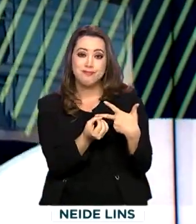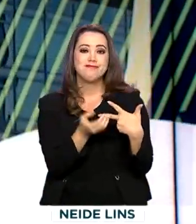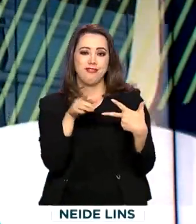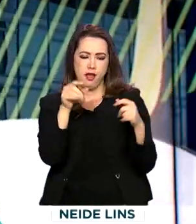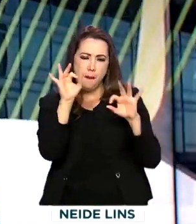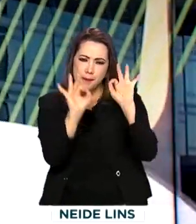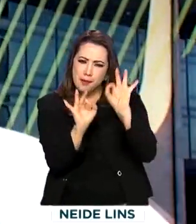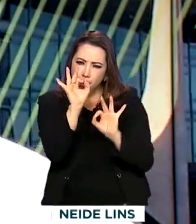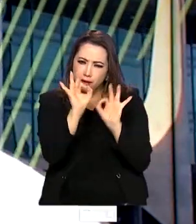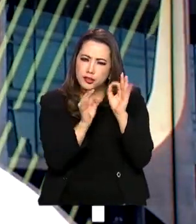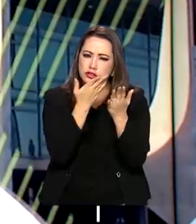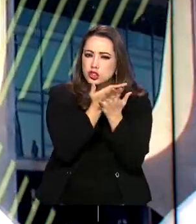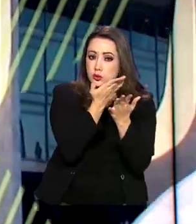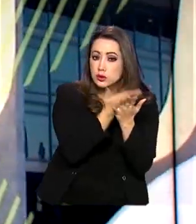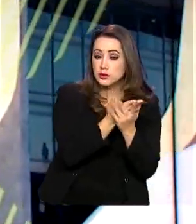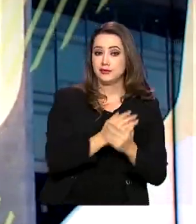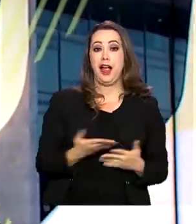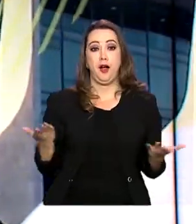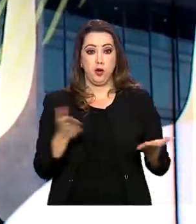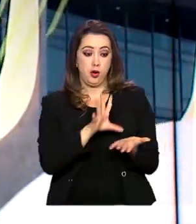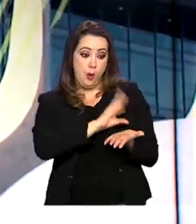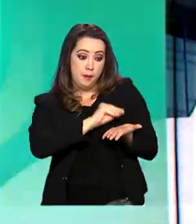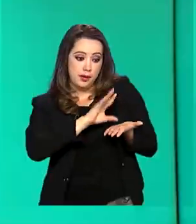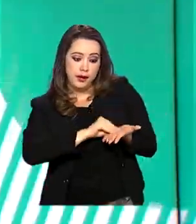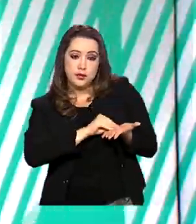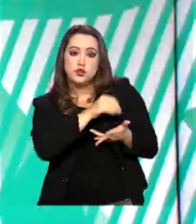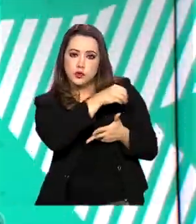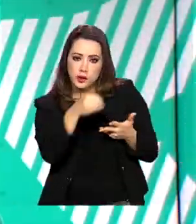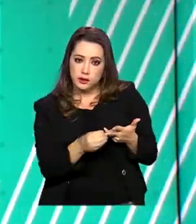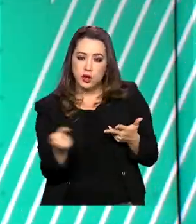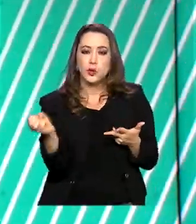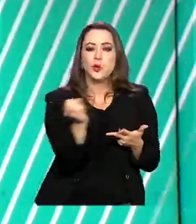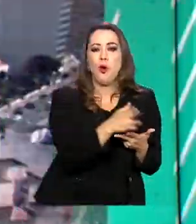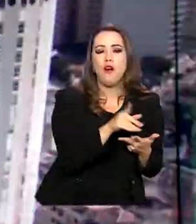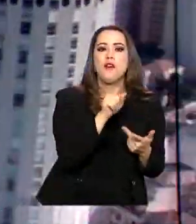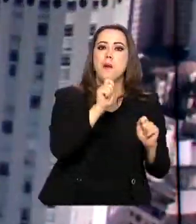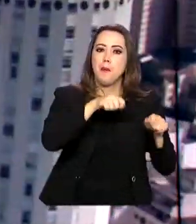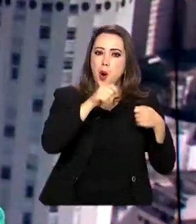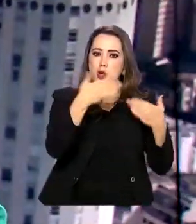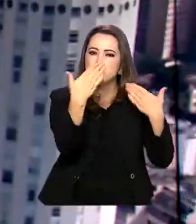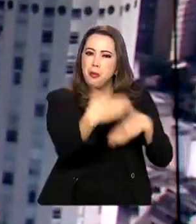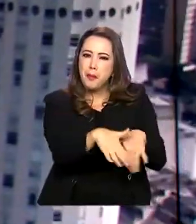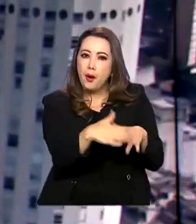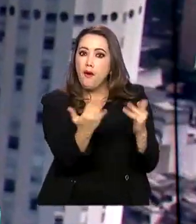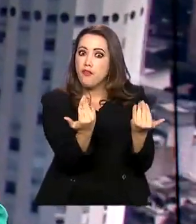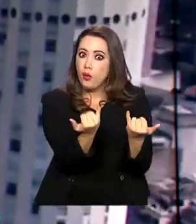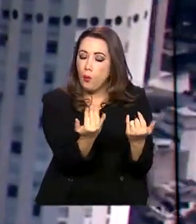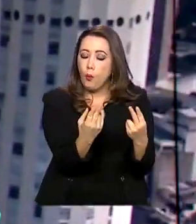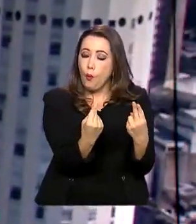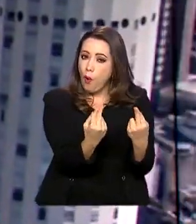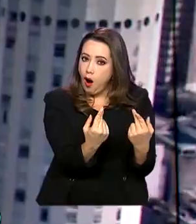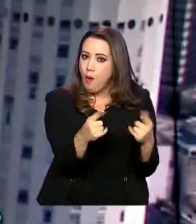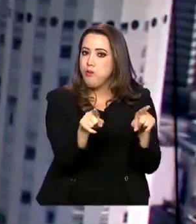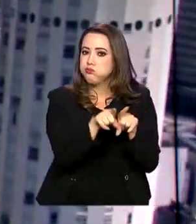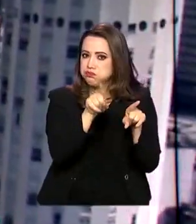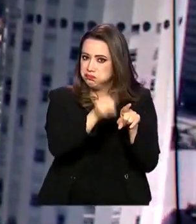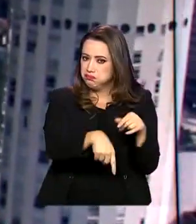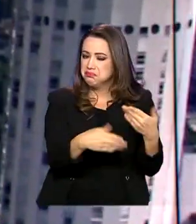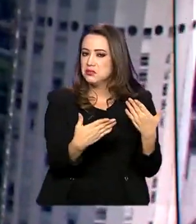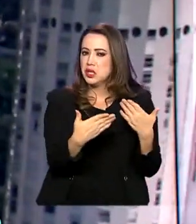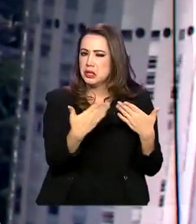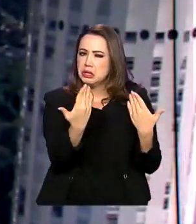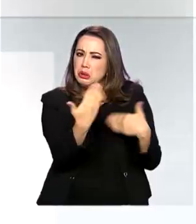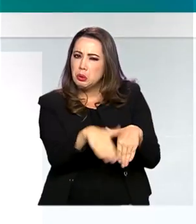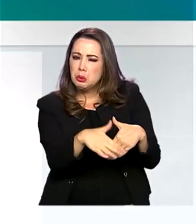Nacional do Ensino Médio. O aplicativo do Enem ganhou uma nova atualização com o simulado do exame. De acordo com o Ministério da Educação, o